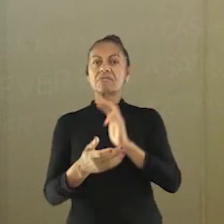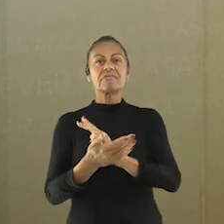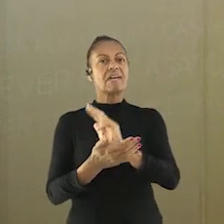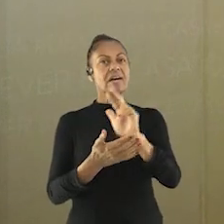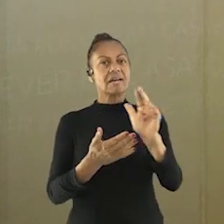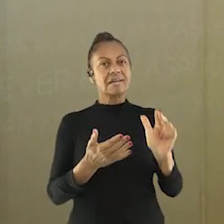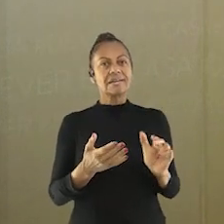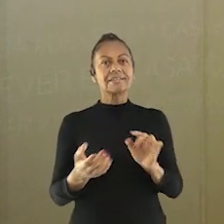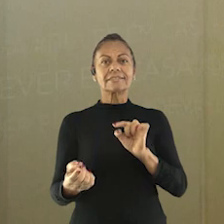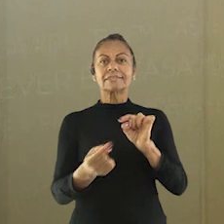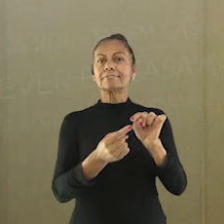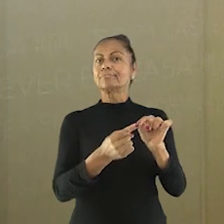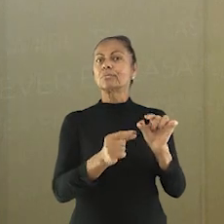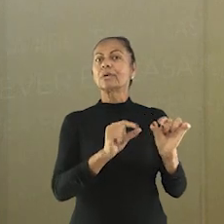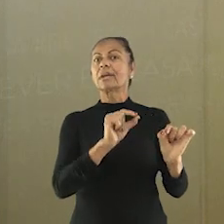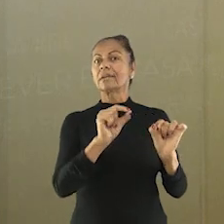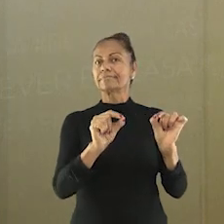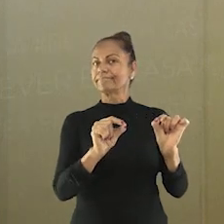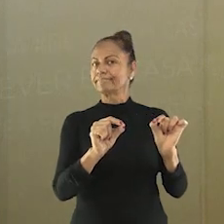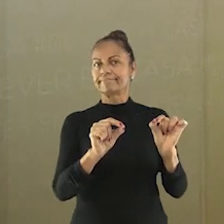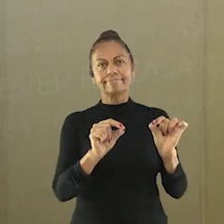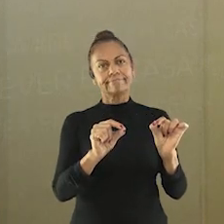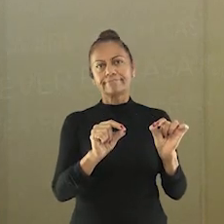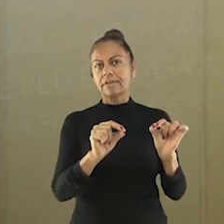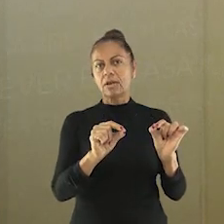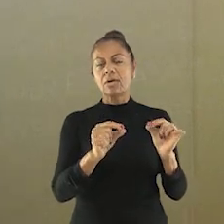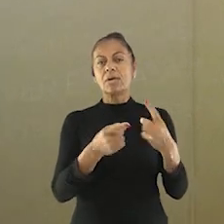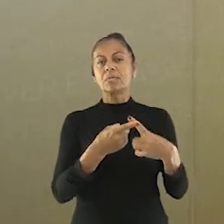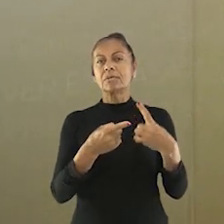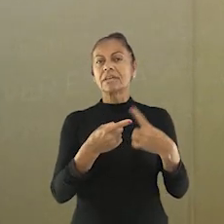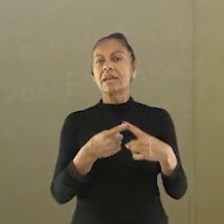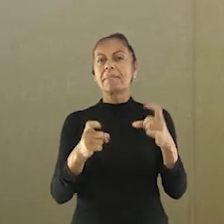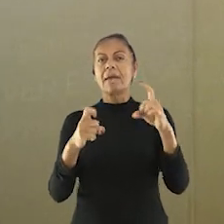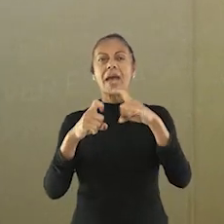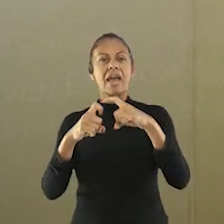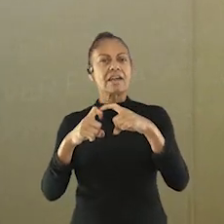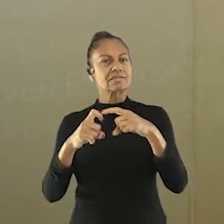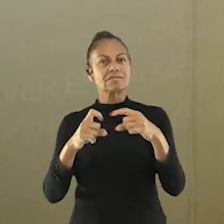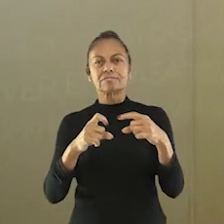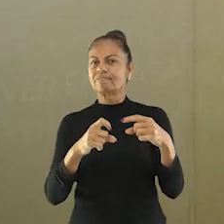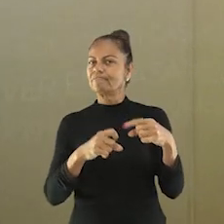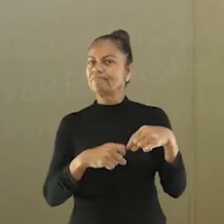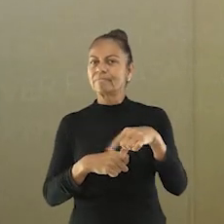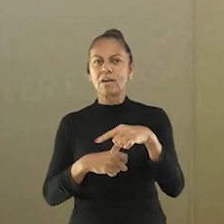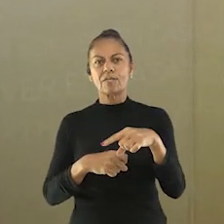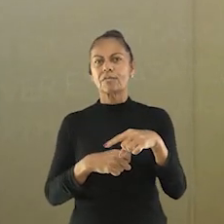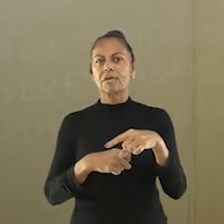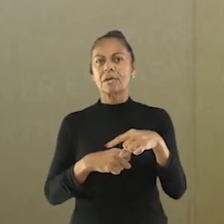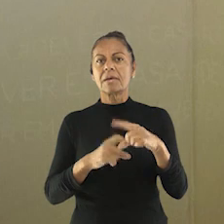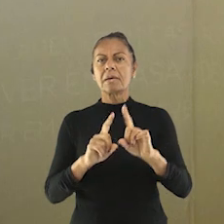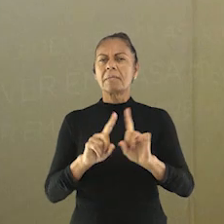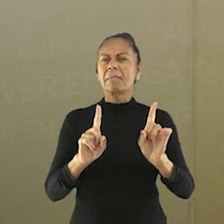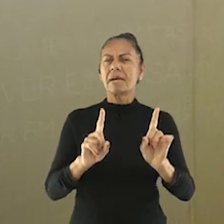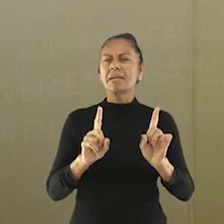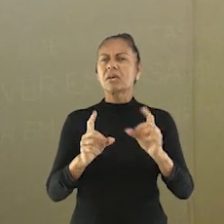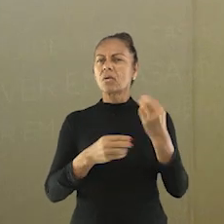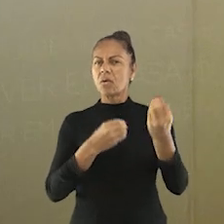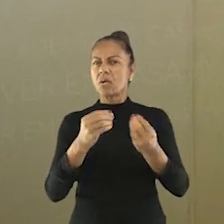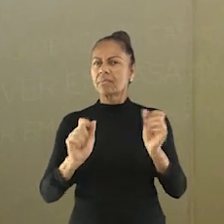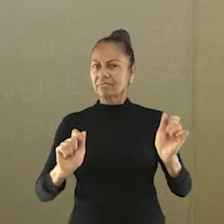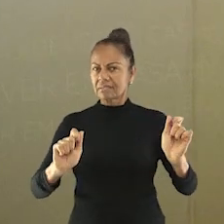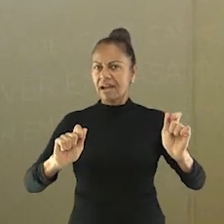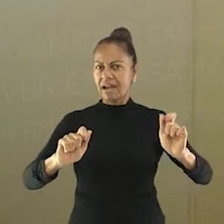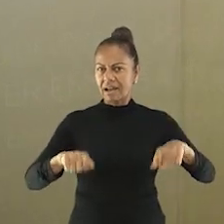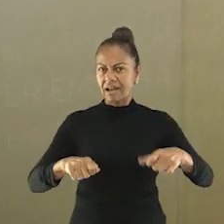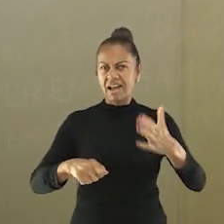que sofrem com elas sem terem passado por um diagnóstico médico. Mas vocês sabiam do que se trata? Sabe a diferença entre as